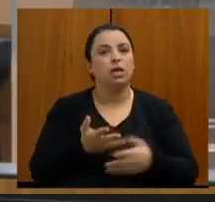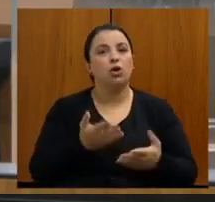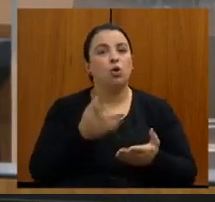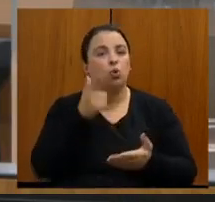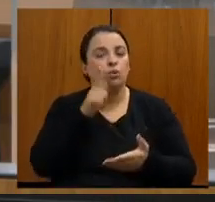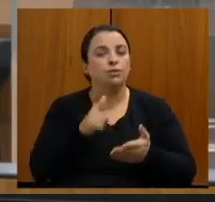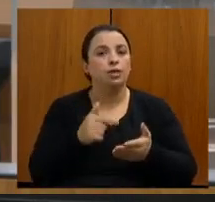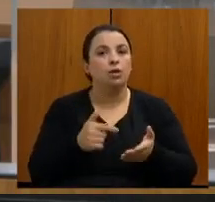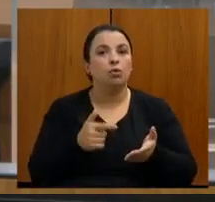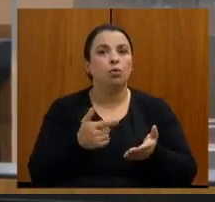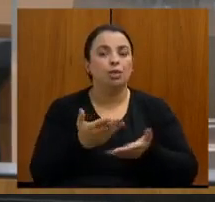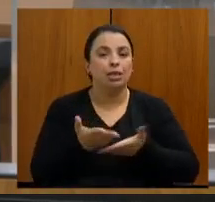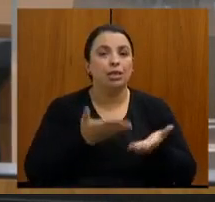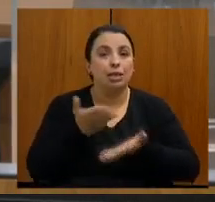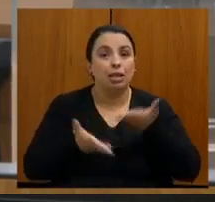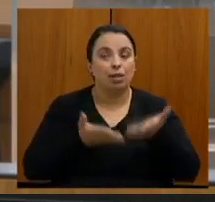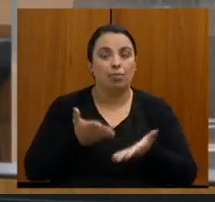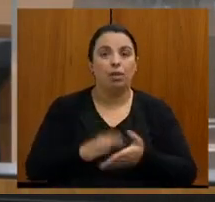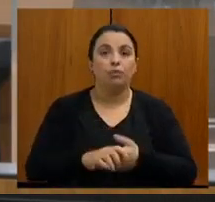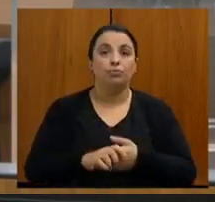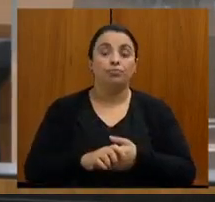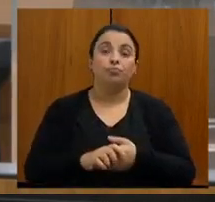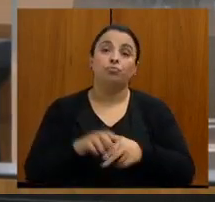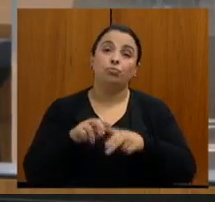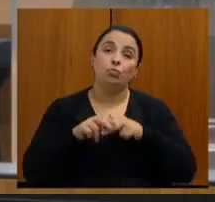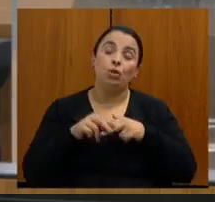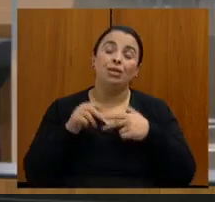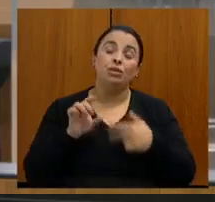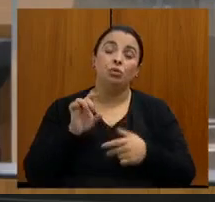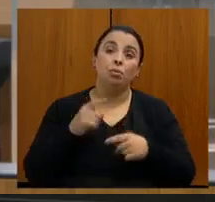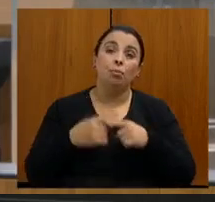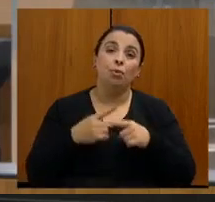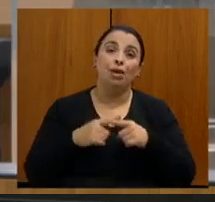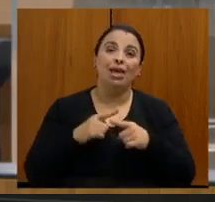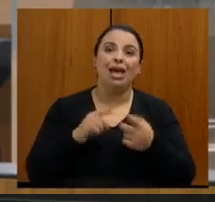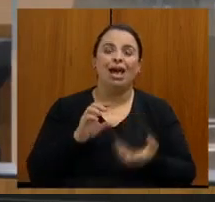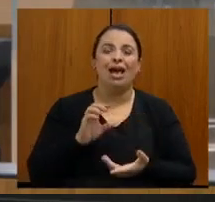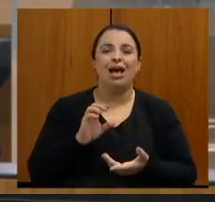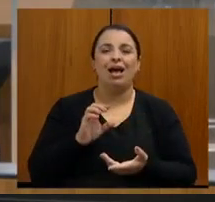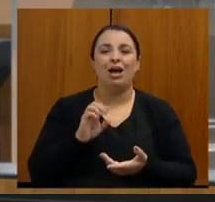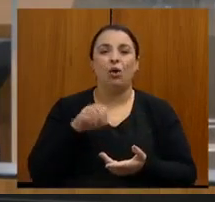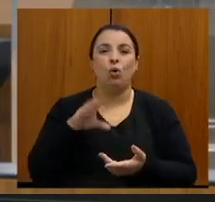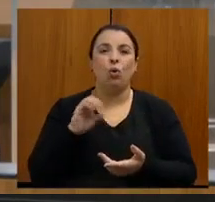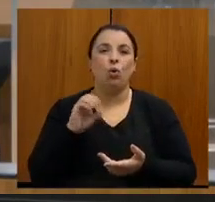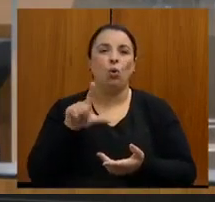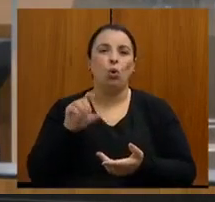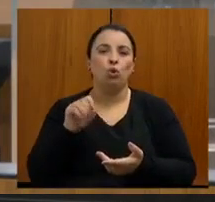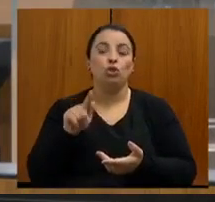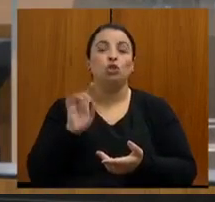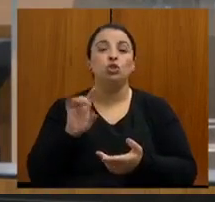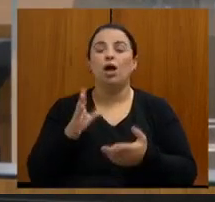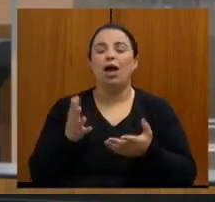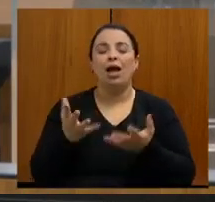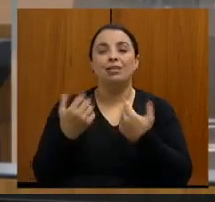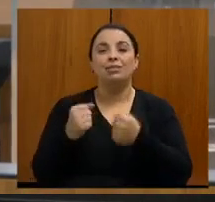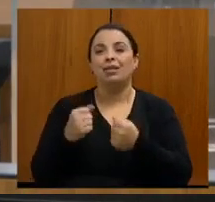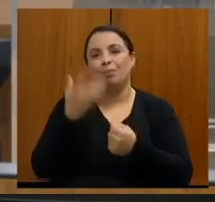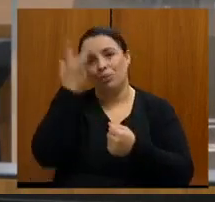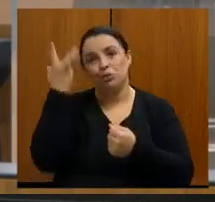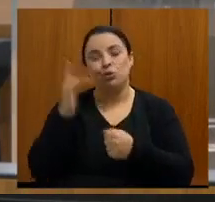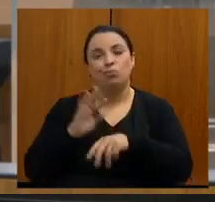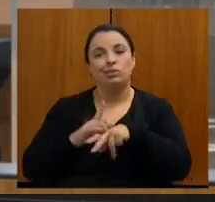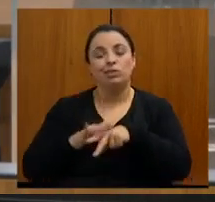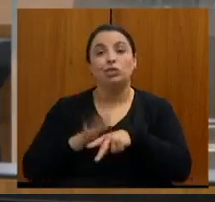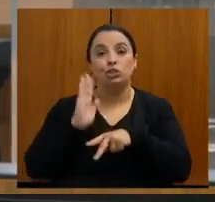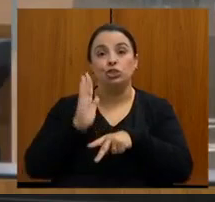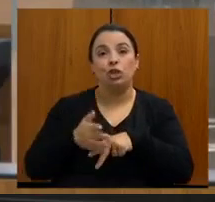paciente com diagnóstico confirmado, positivo, de câncer. Então, isso aí ajuda muito. Nós tivemos também avanços, nós temos avanços imensos